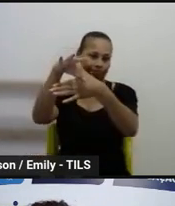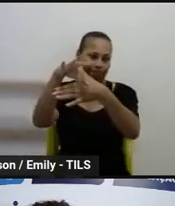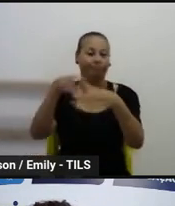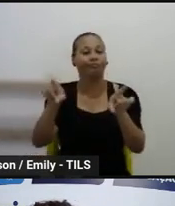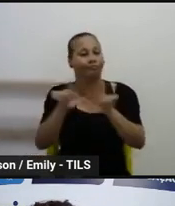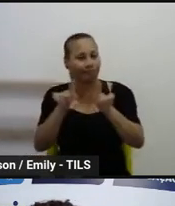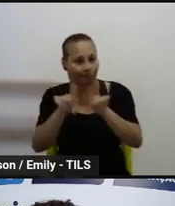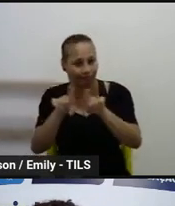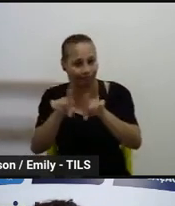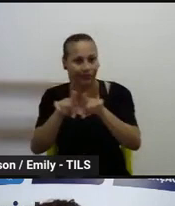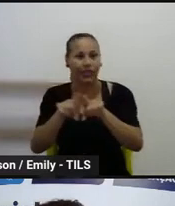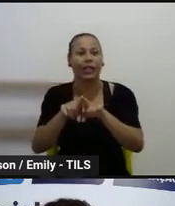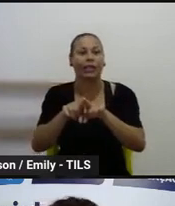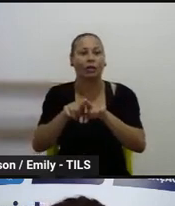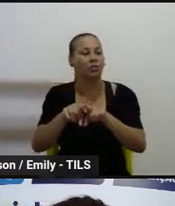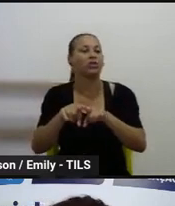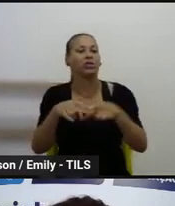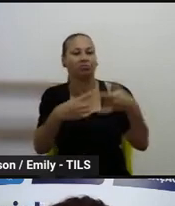online.